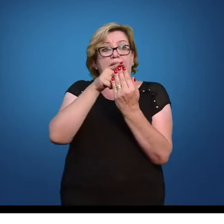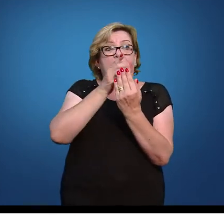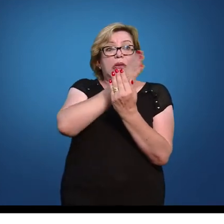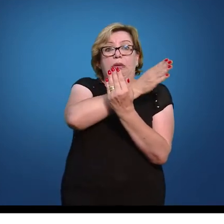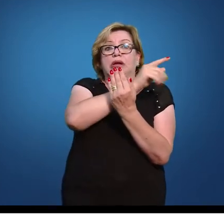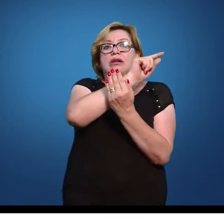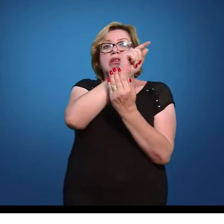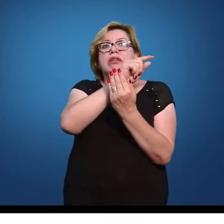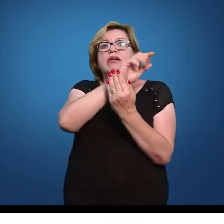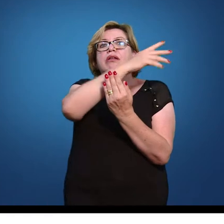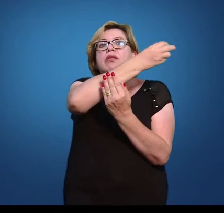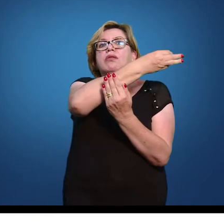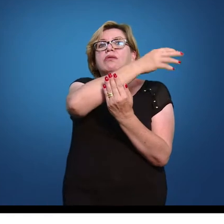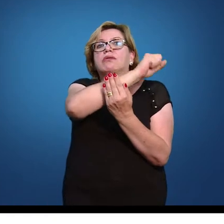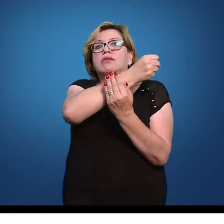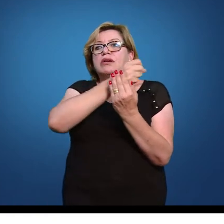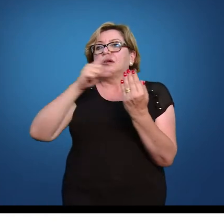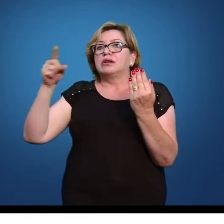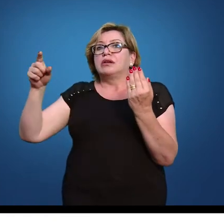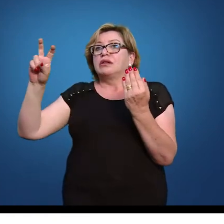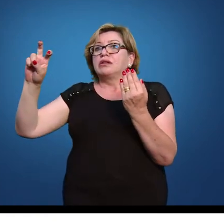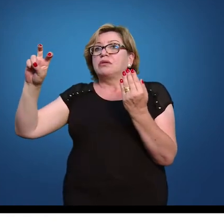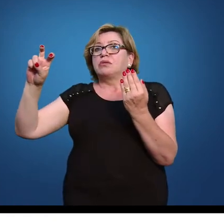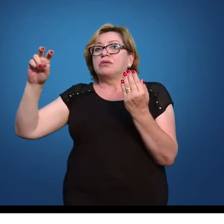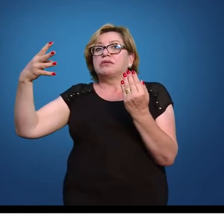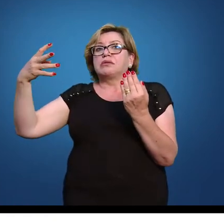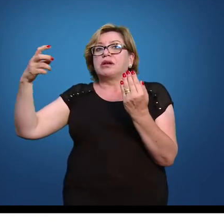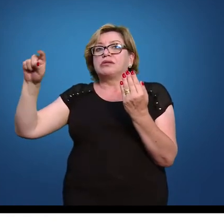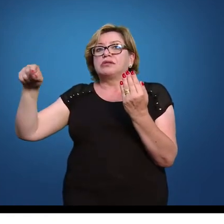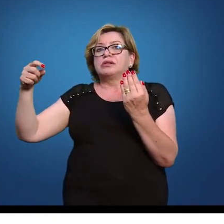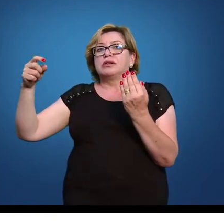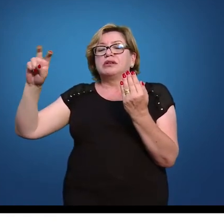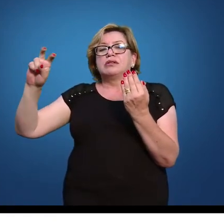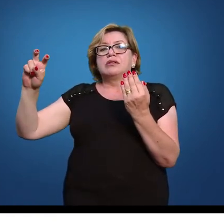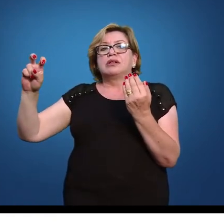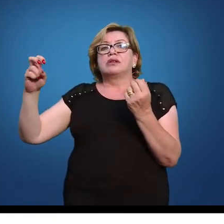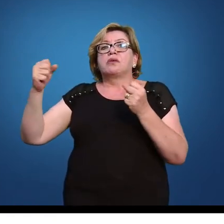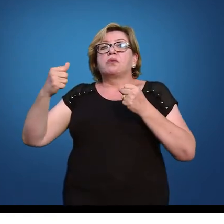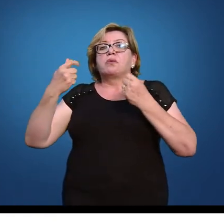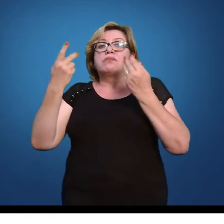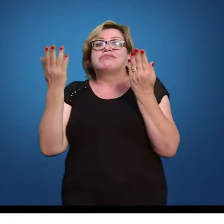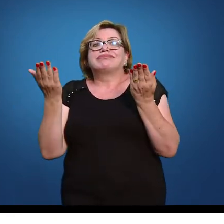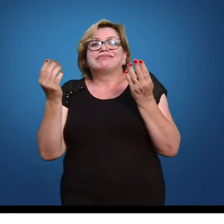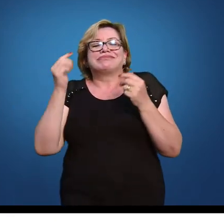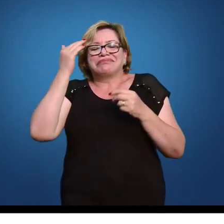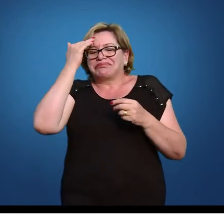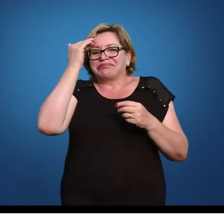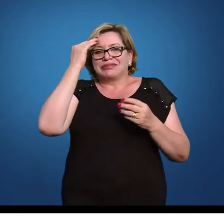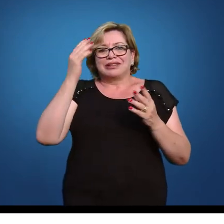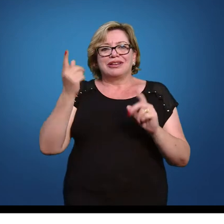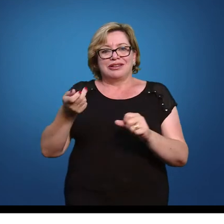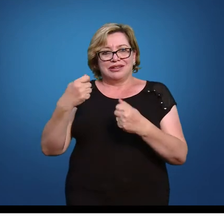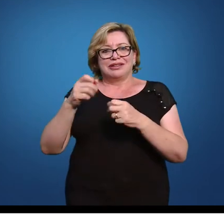e eu não sei quanto dá o Z por 54,55 então para eles eu vou efetuar o cálculo